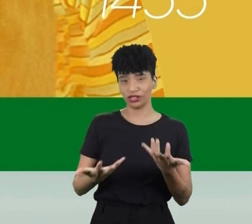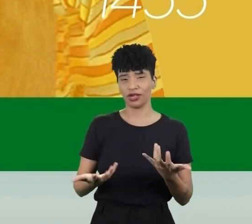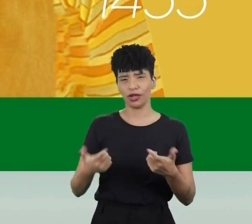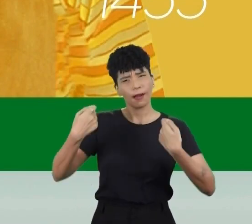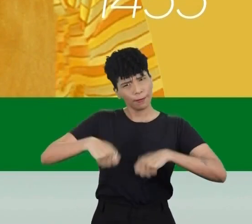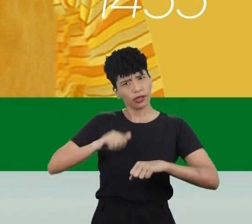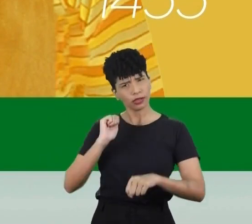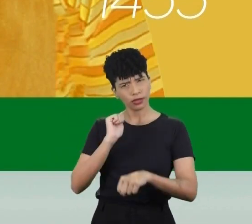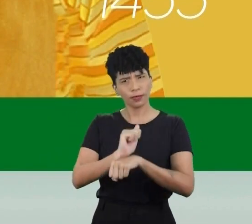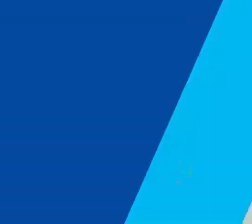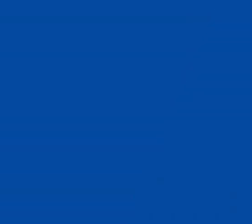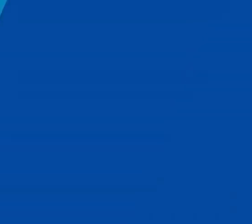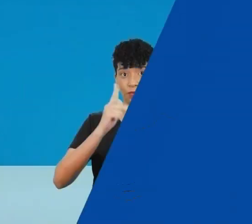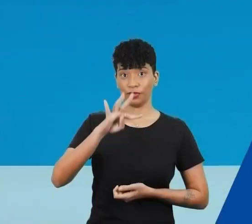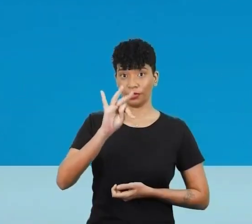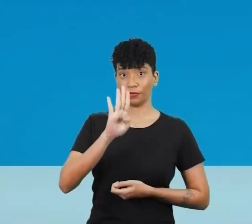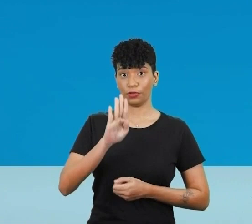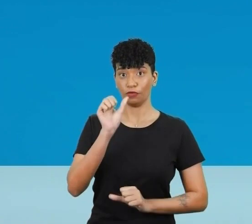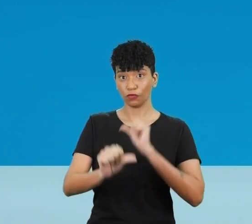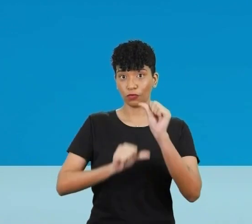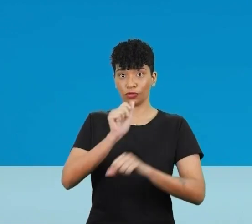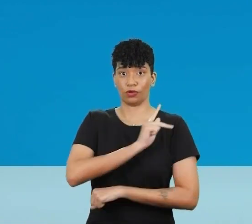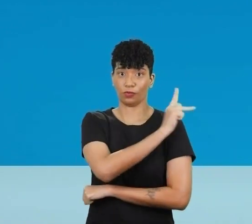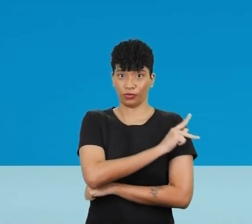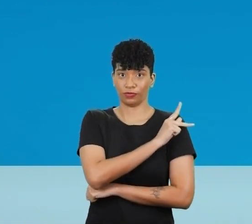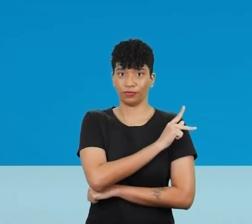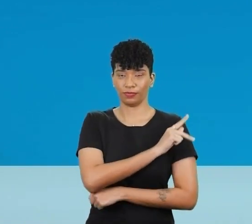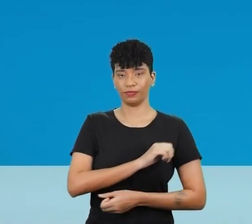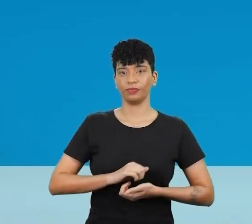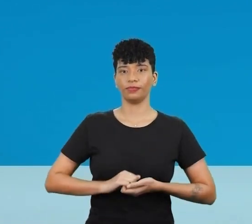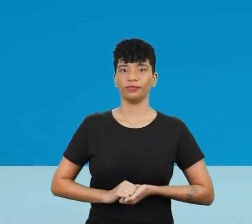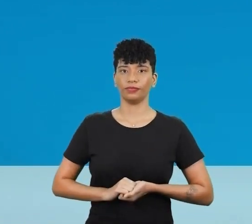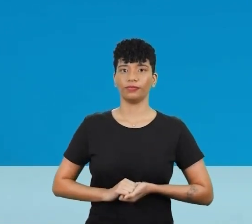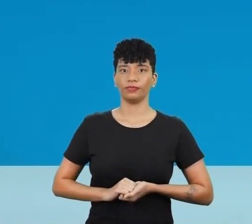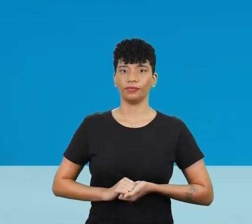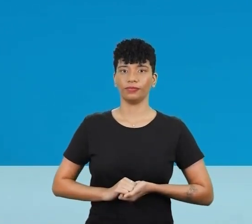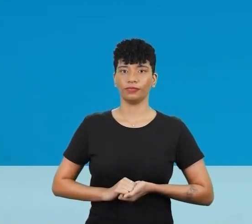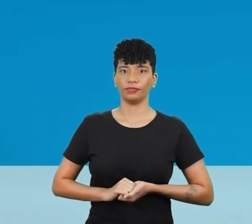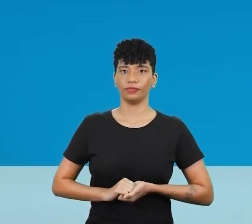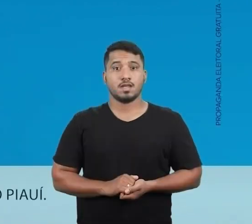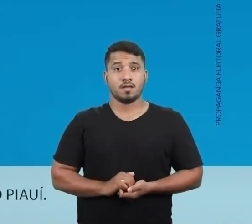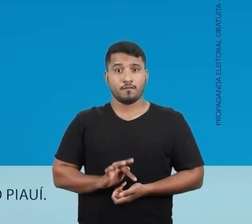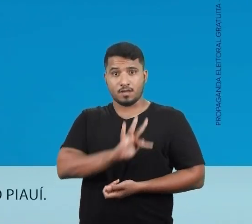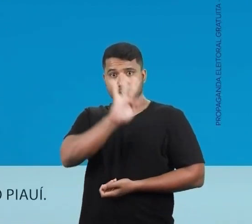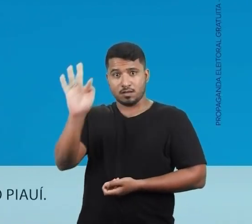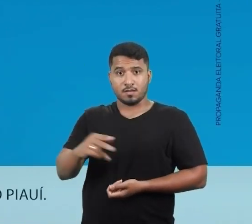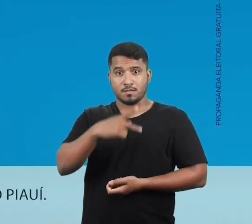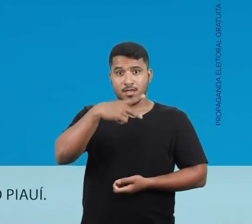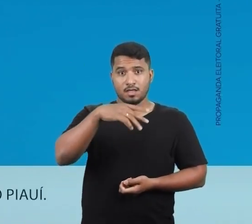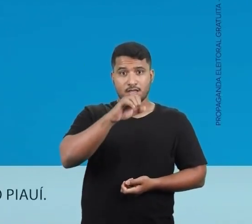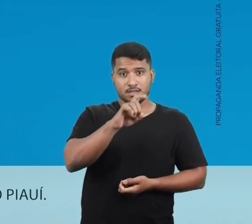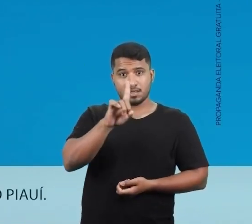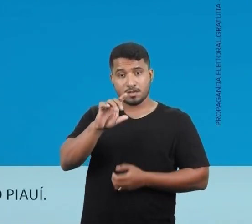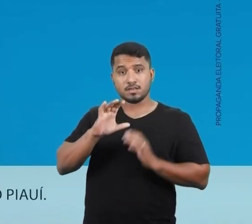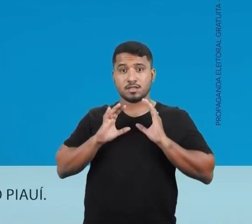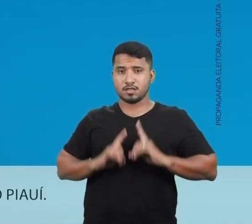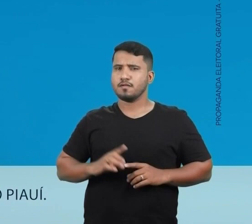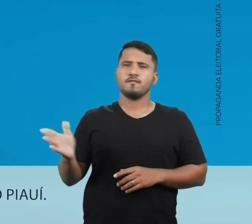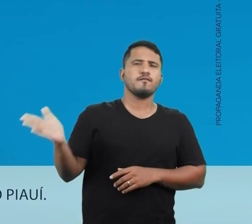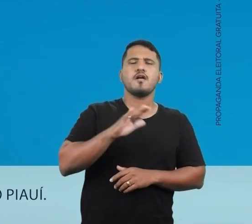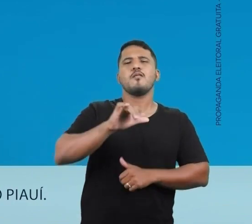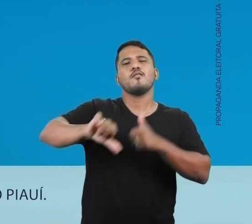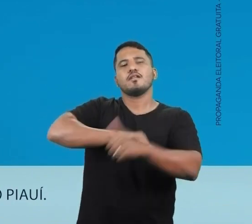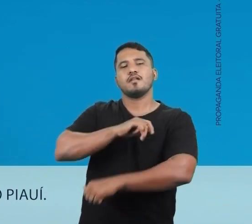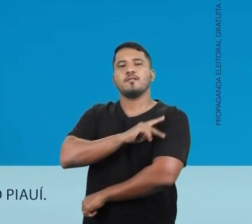Valdivino, 1455. Com o PTB, vamos mudar o Piauí. Com a Federação PSDB